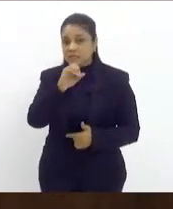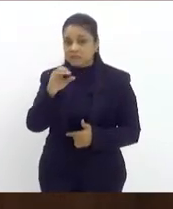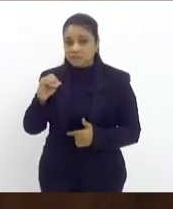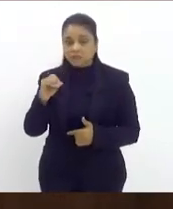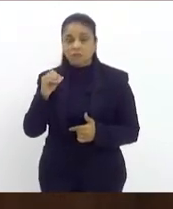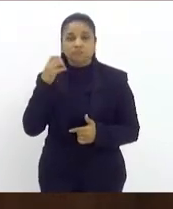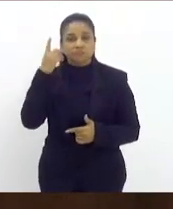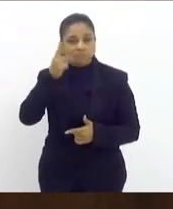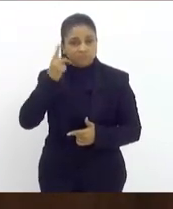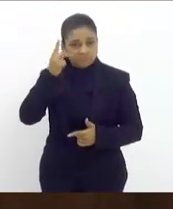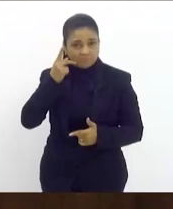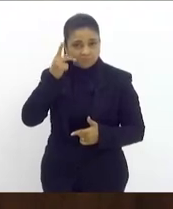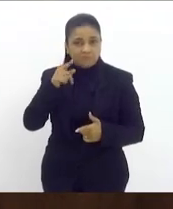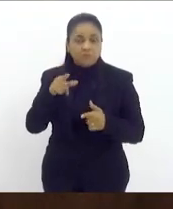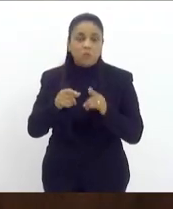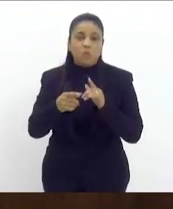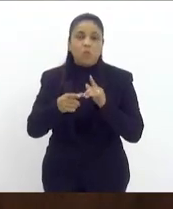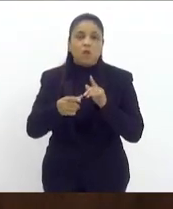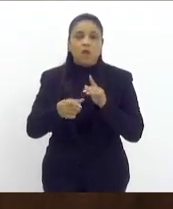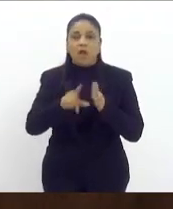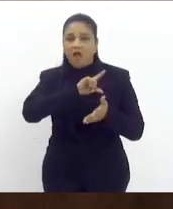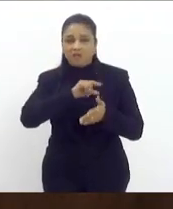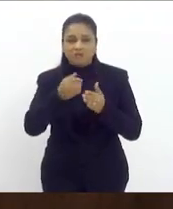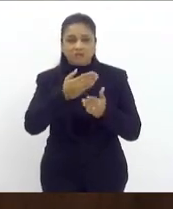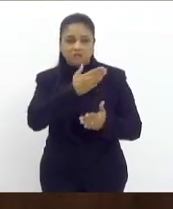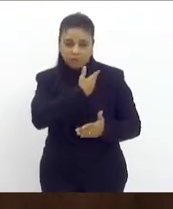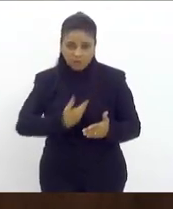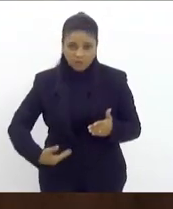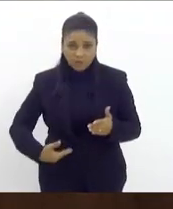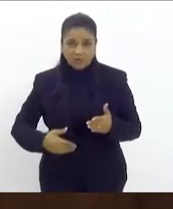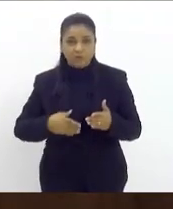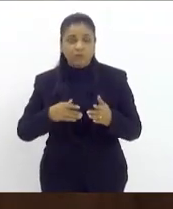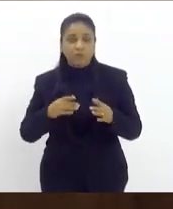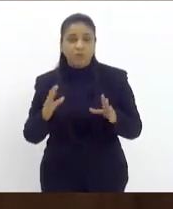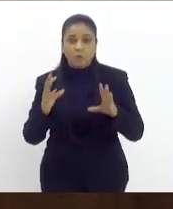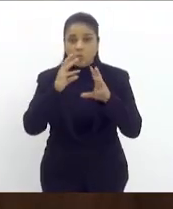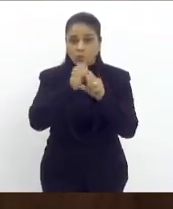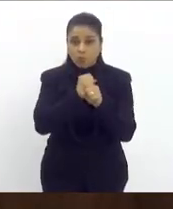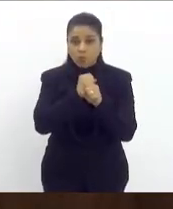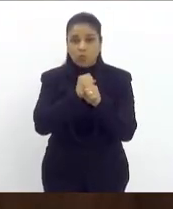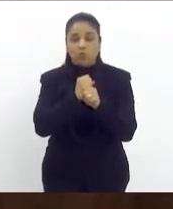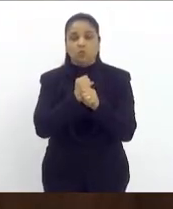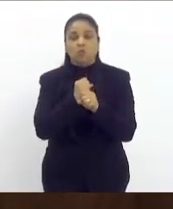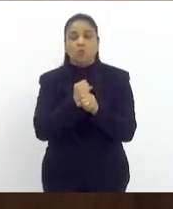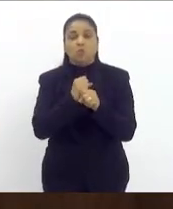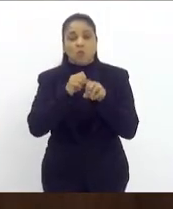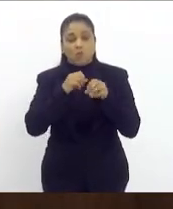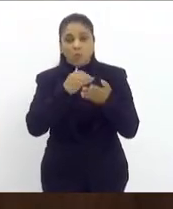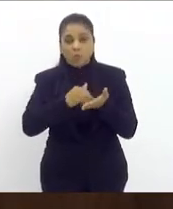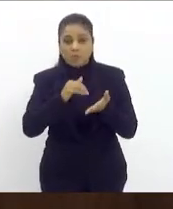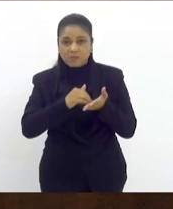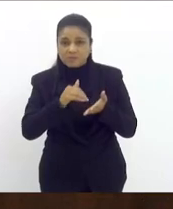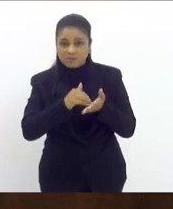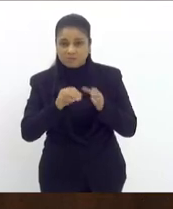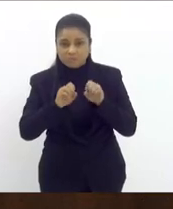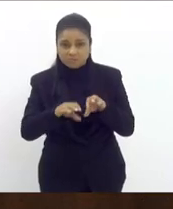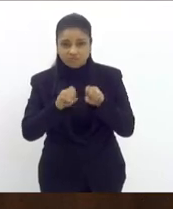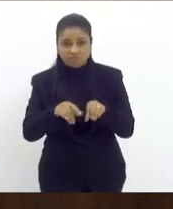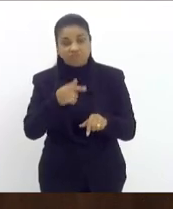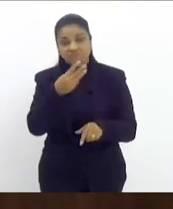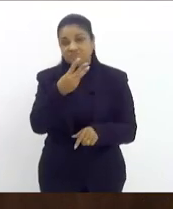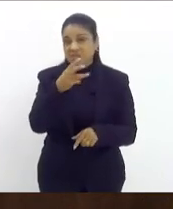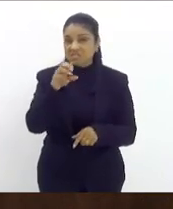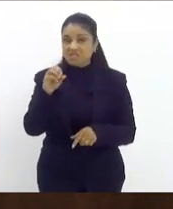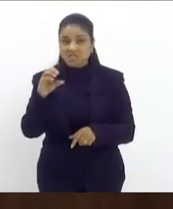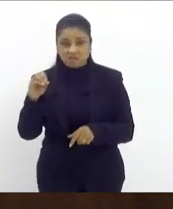governo anterior o ministro da educação recebeu ao todo nos anos que ficou o ministério da educação em torno de 300 parlamentares